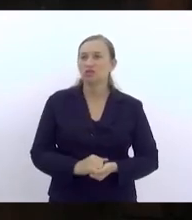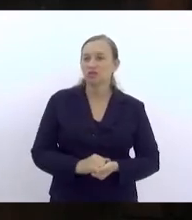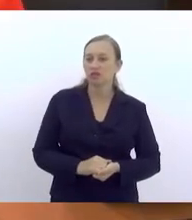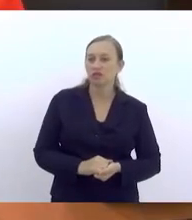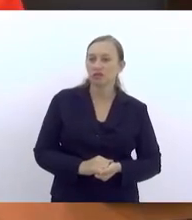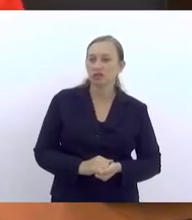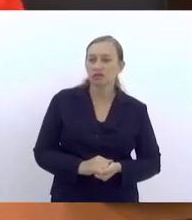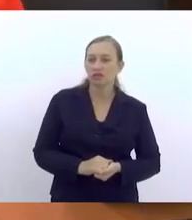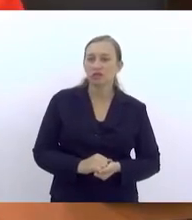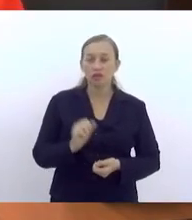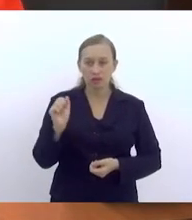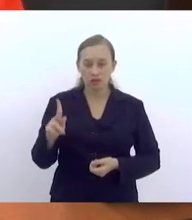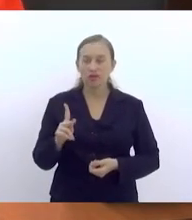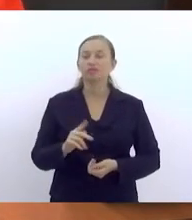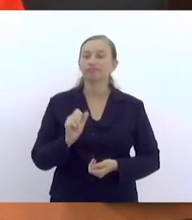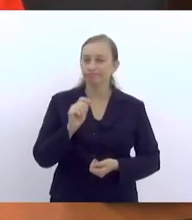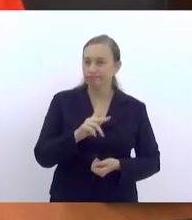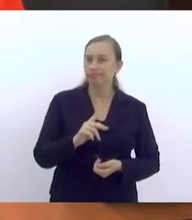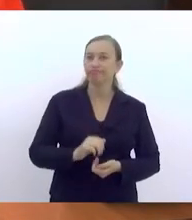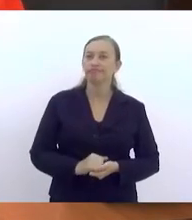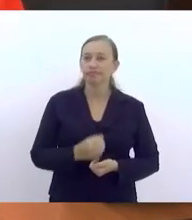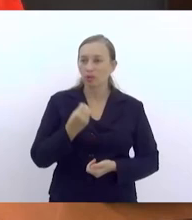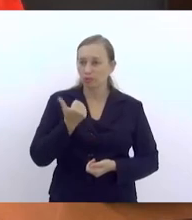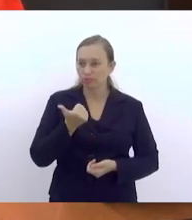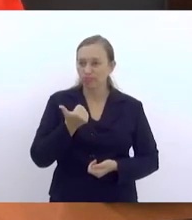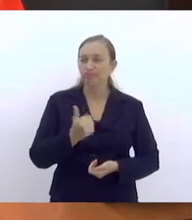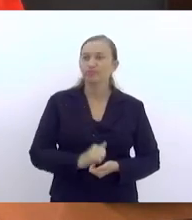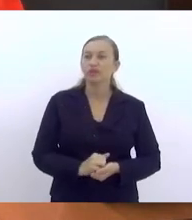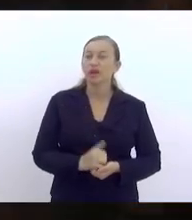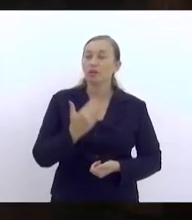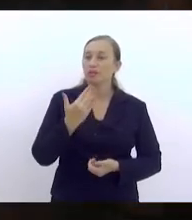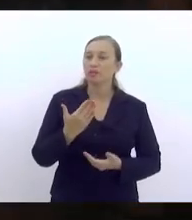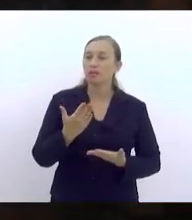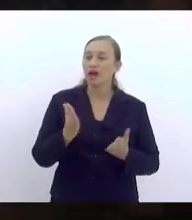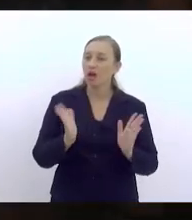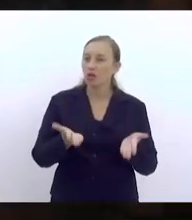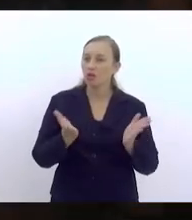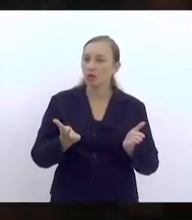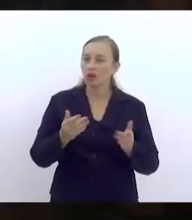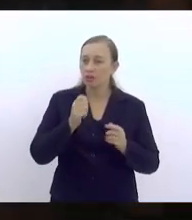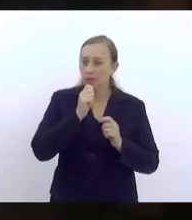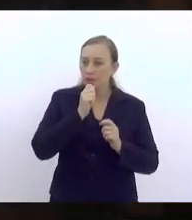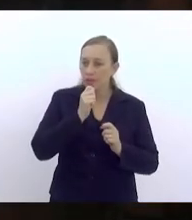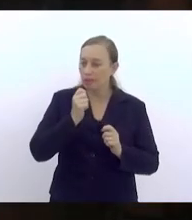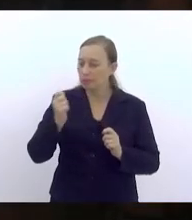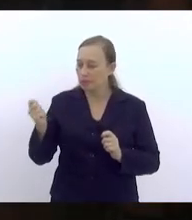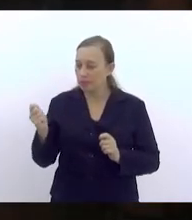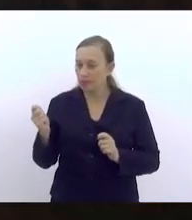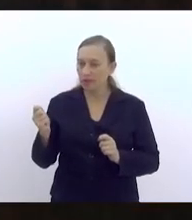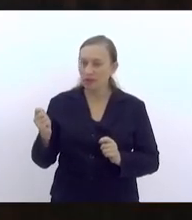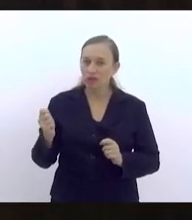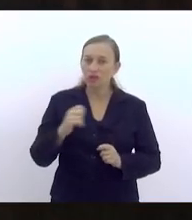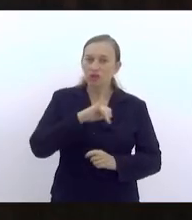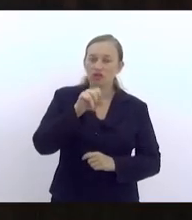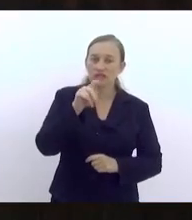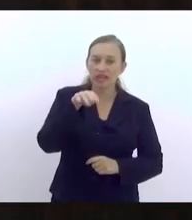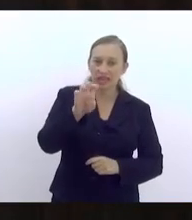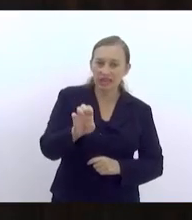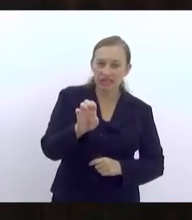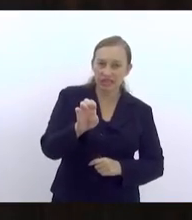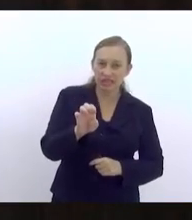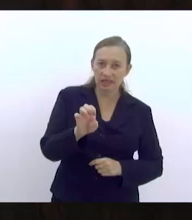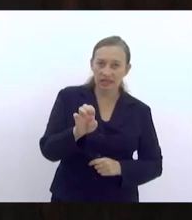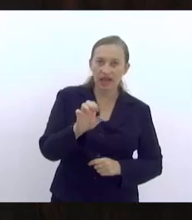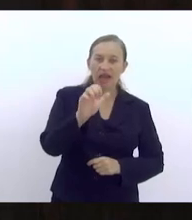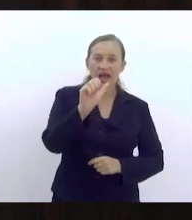Ok. Está bom. Então, passamos agora a palavra para Jocilene de Assis